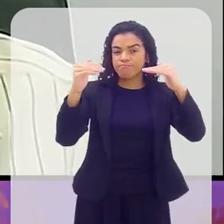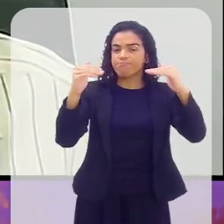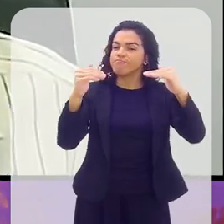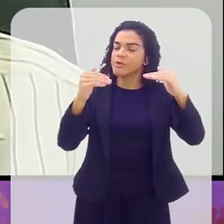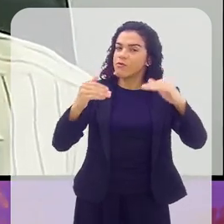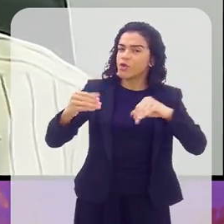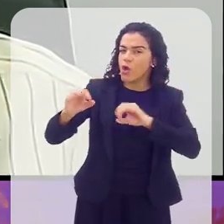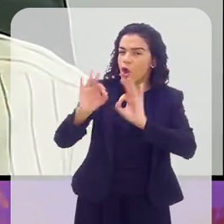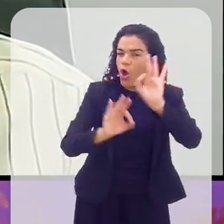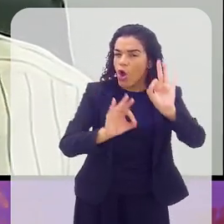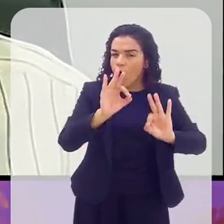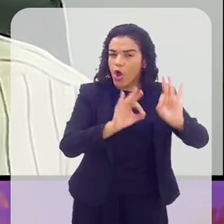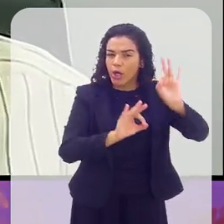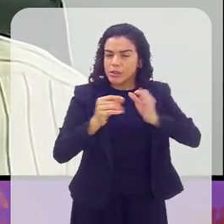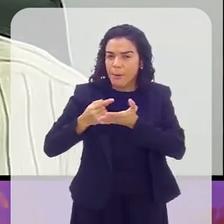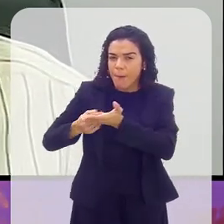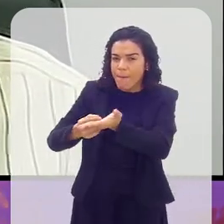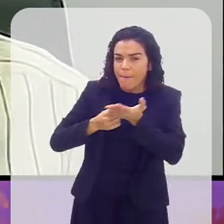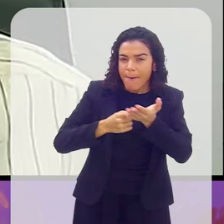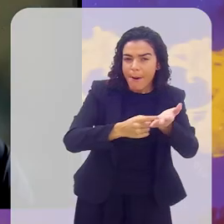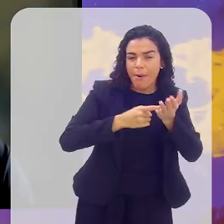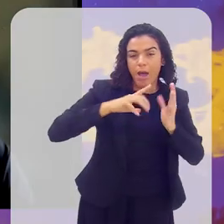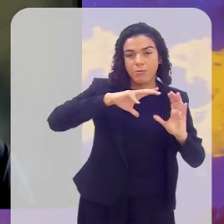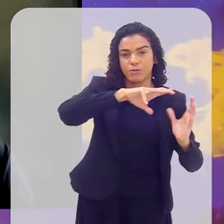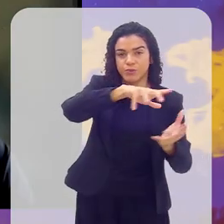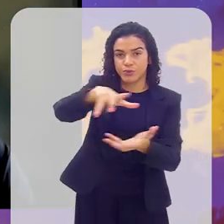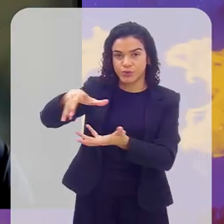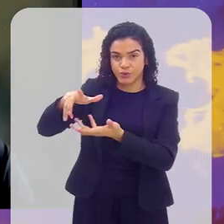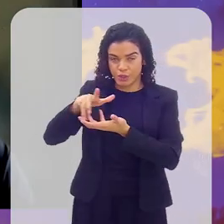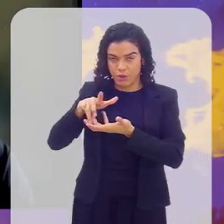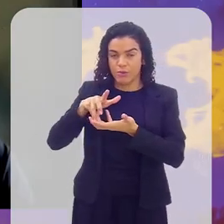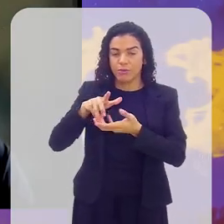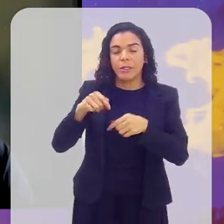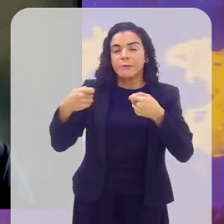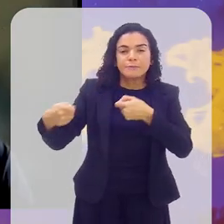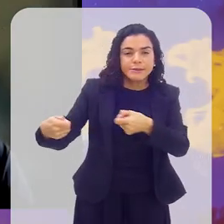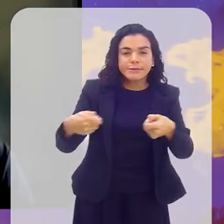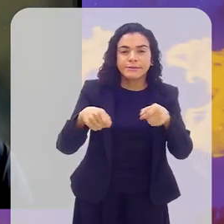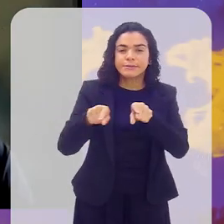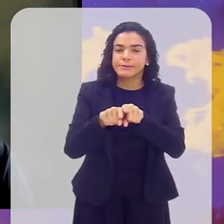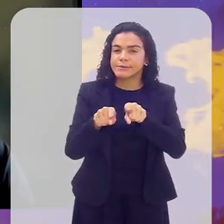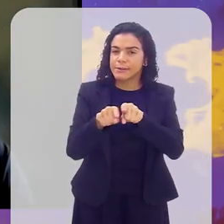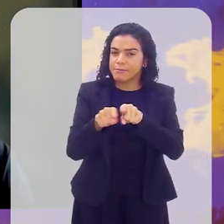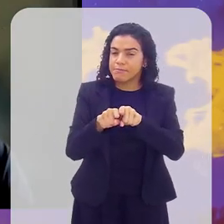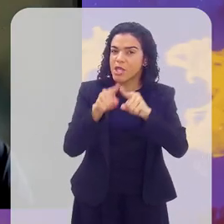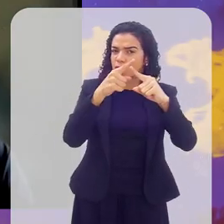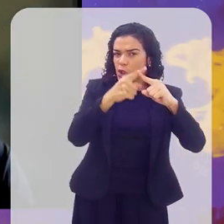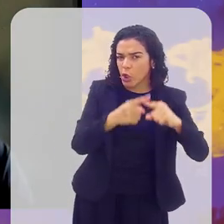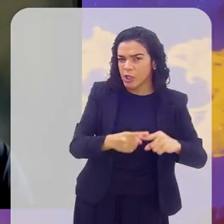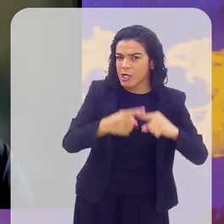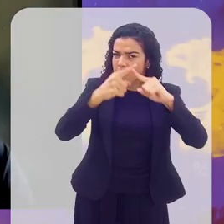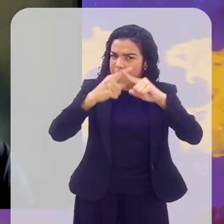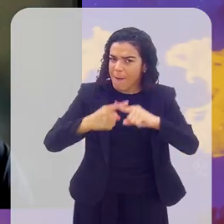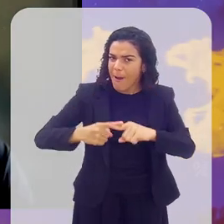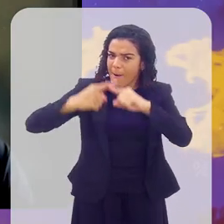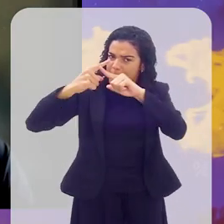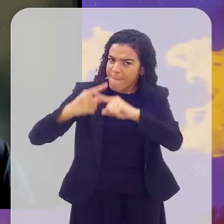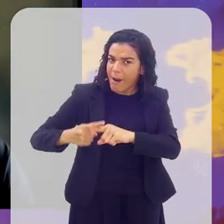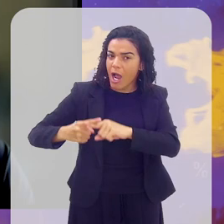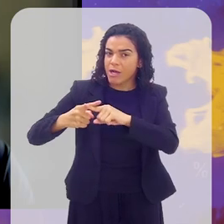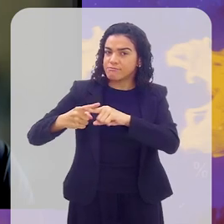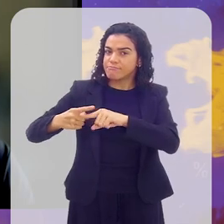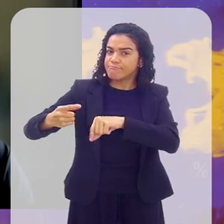organização mundial nesse esporte, você precisa ter torneios